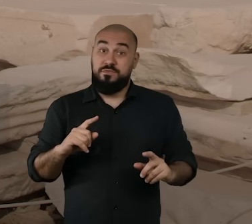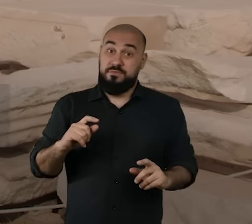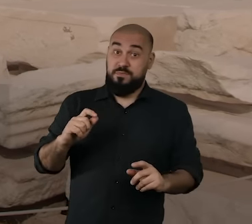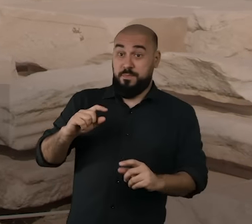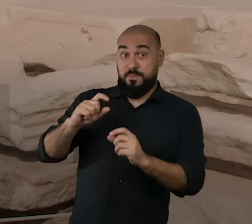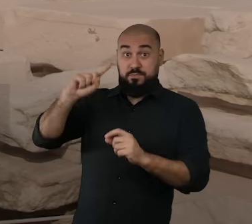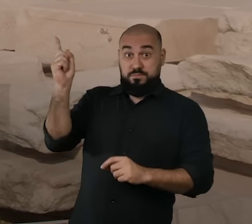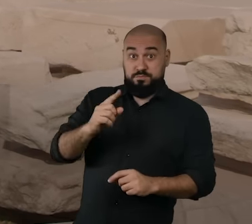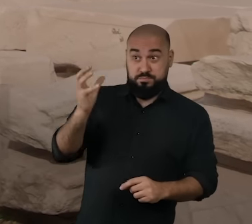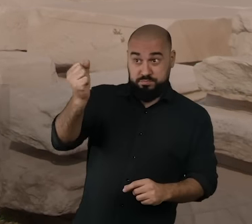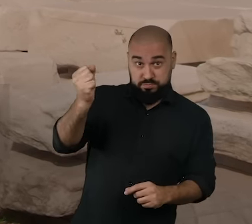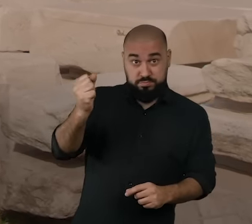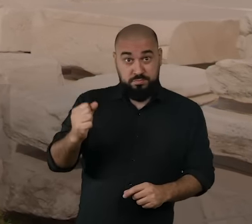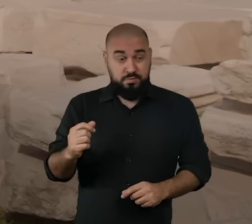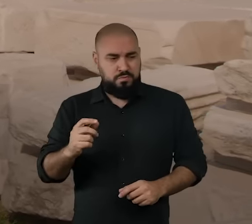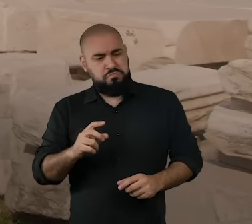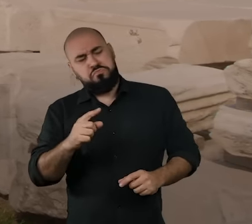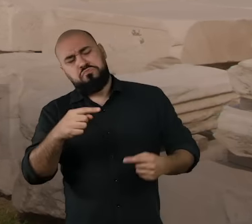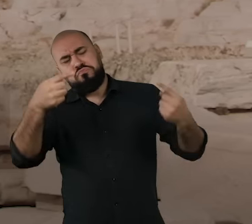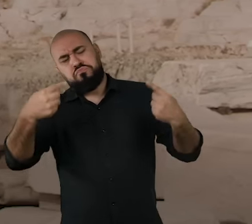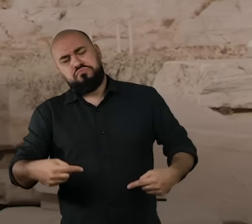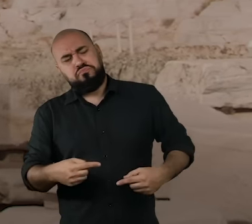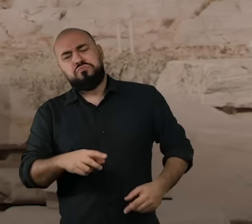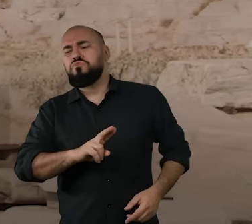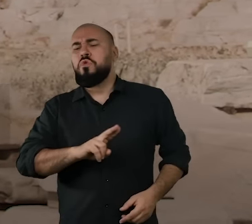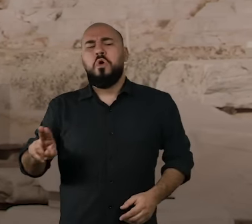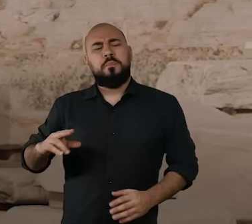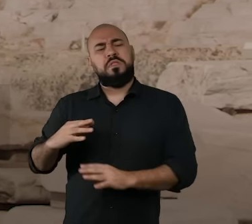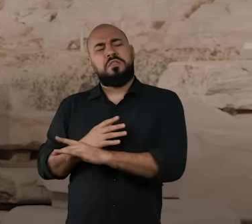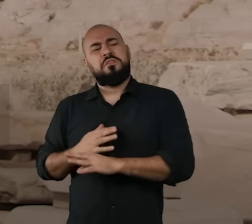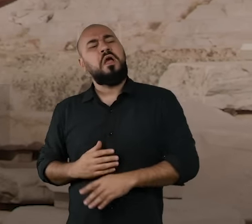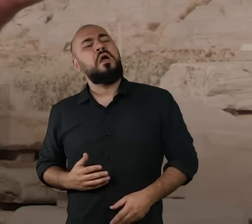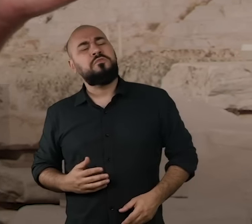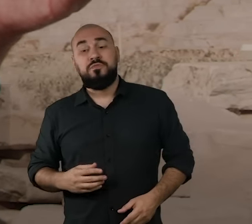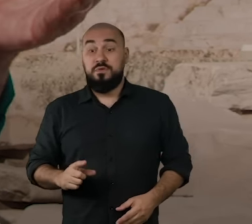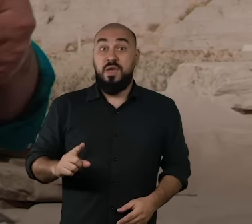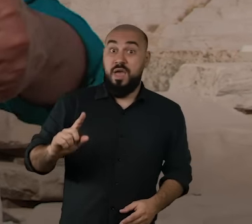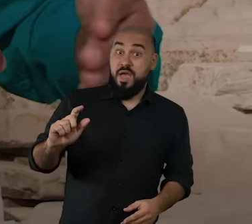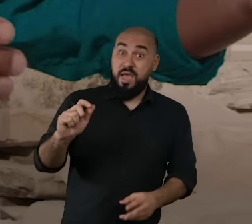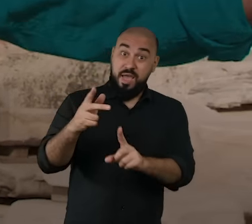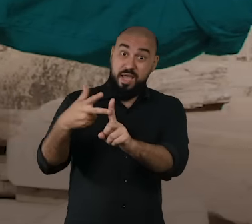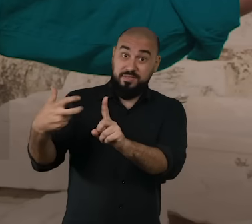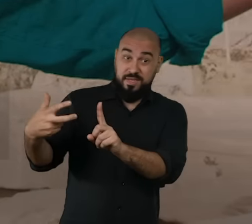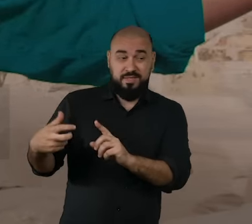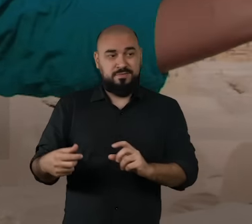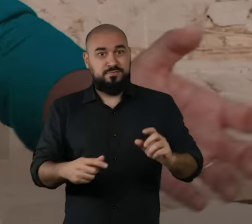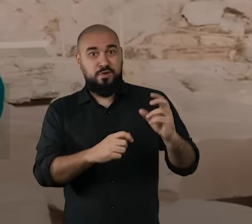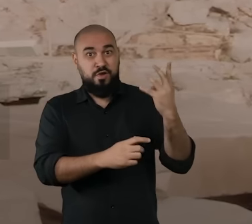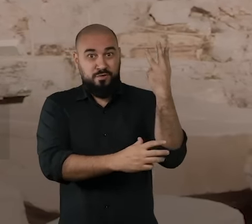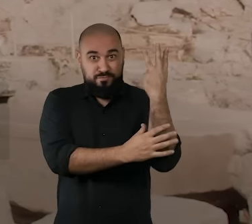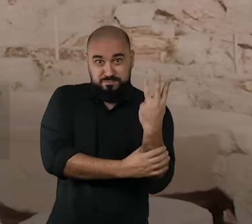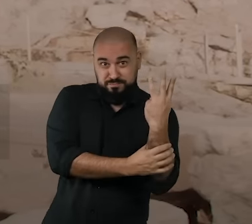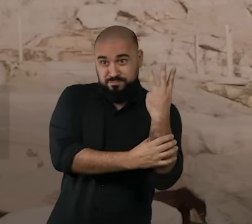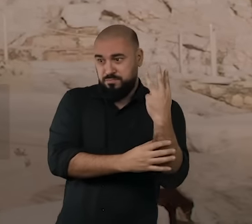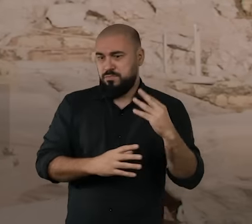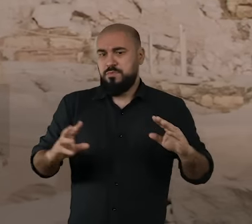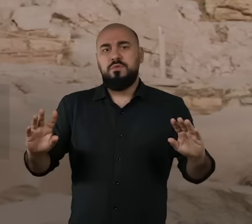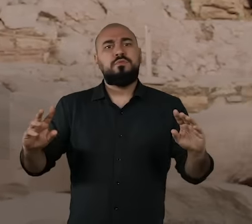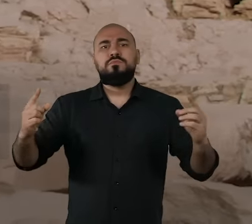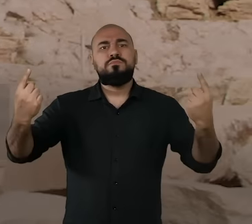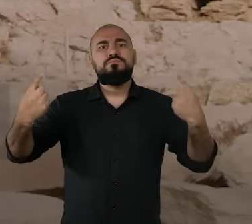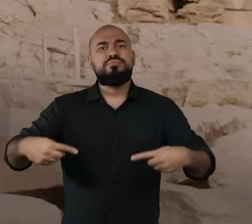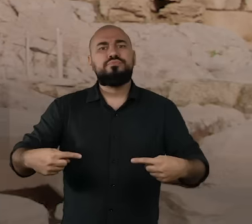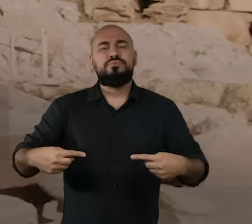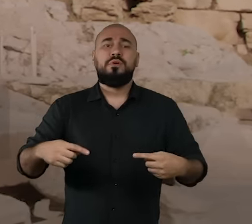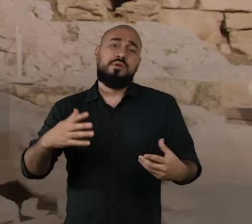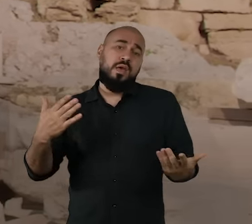Atenas resolveram entrar na disputa. E Atenas acabou ganhando o título de padroeira dessa cidade, que até hoje é